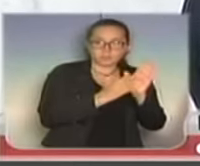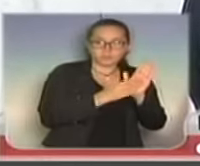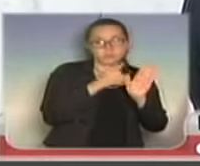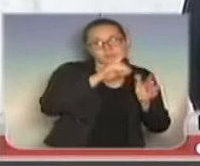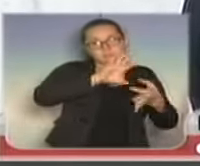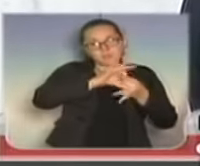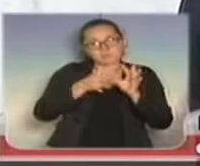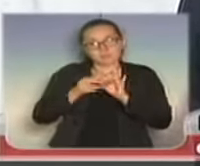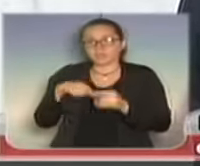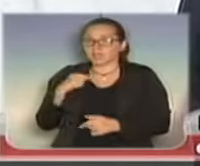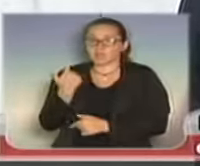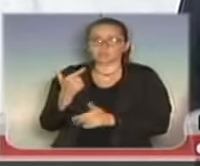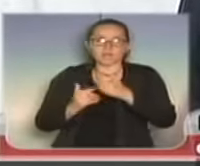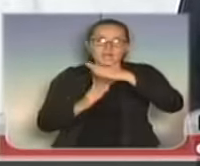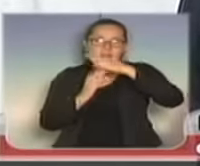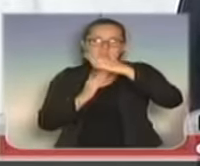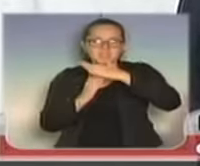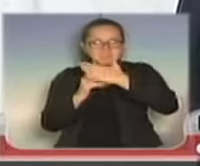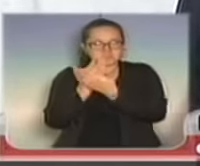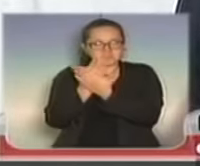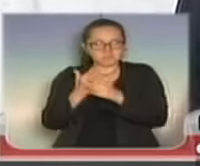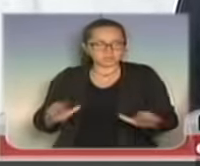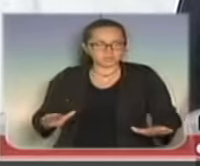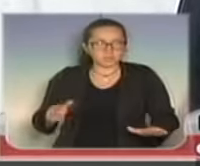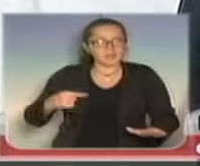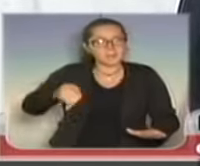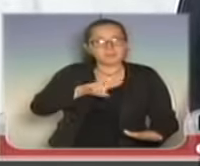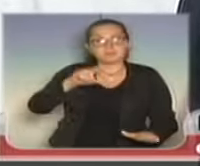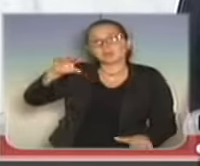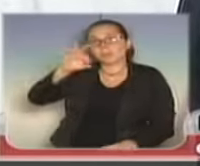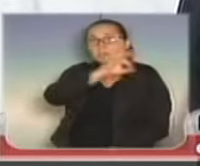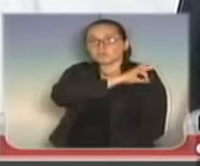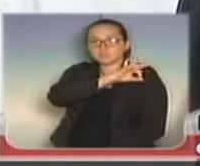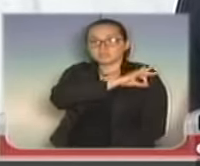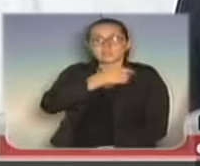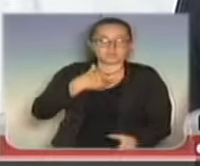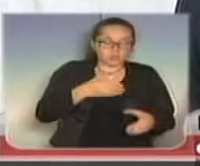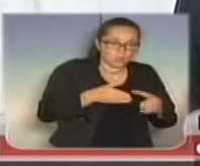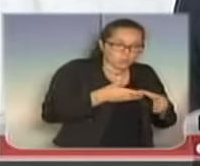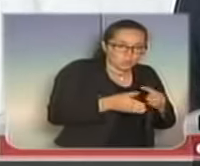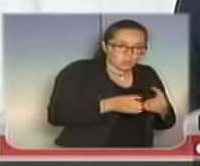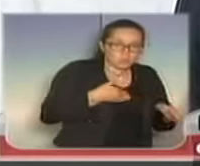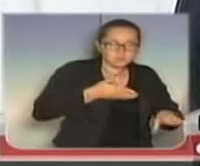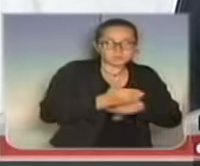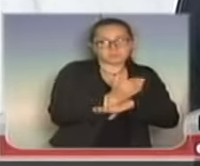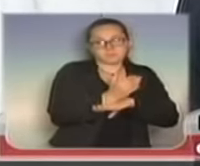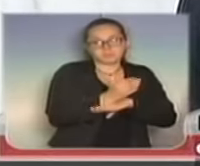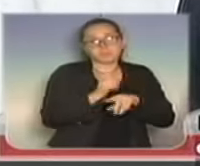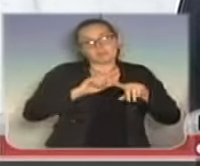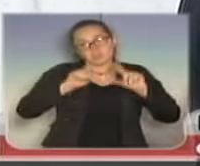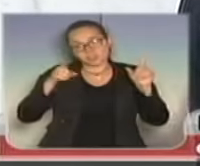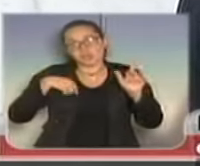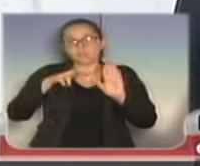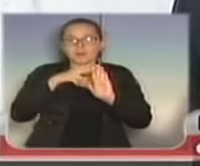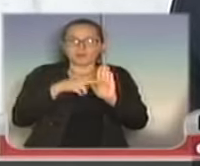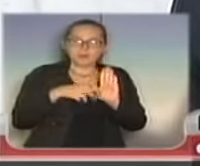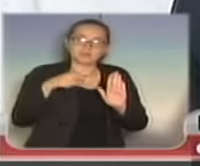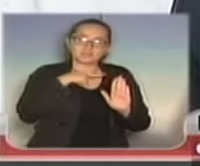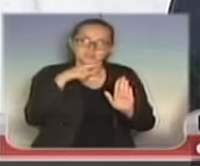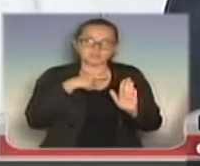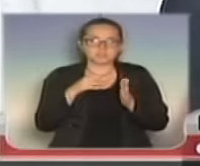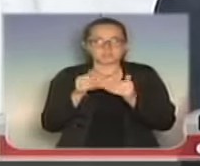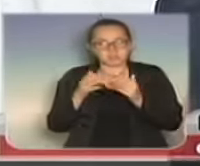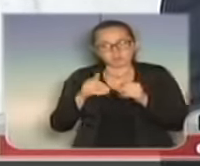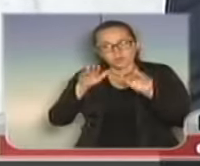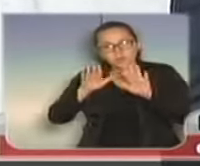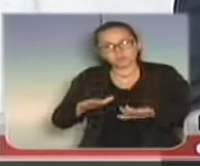de da Emenda, que não haja limite de idade para os policiais militares prestarem o concurso para o oficial. Já é uma regra que existia, nós estamos pedindo para que